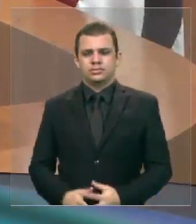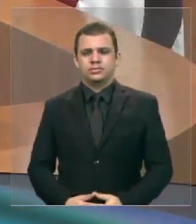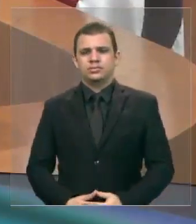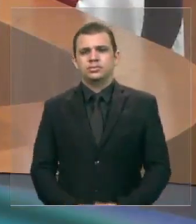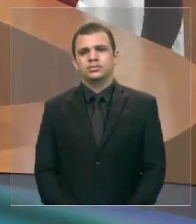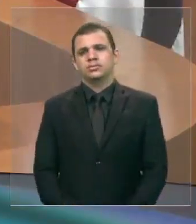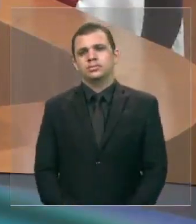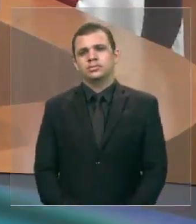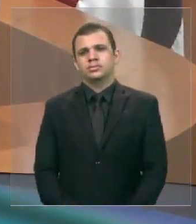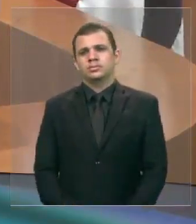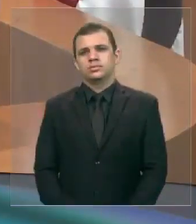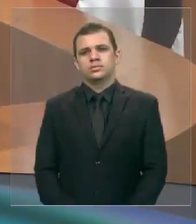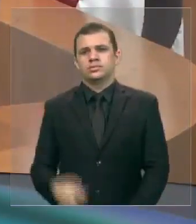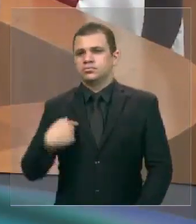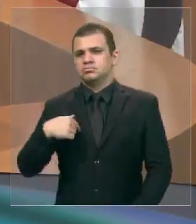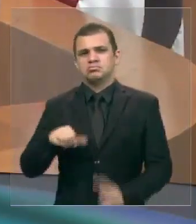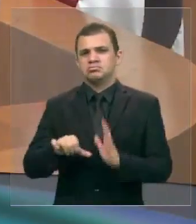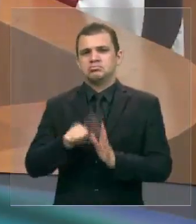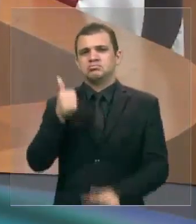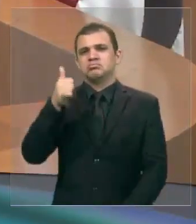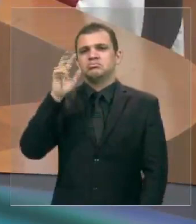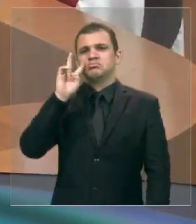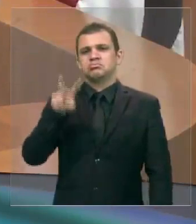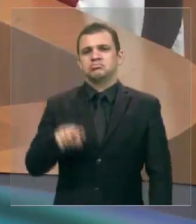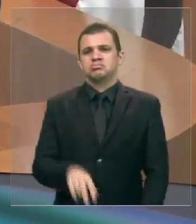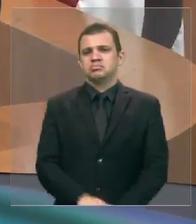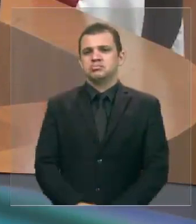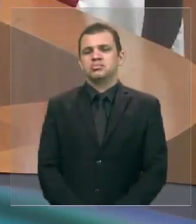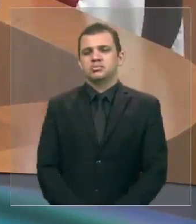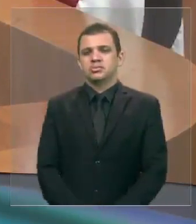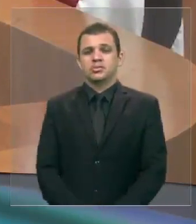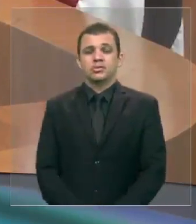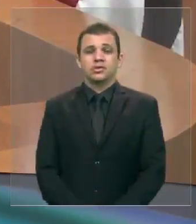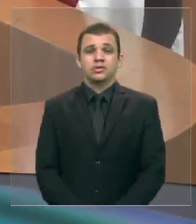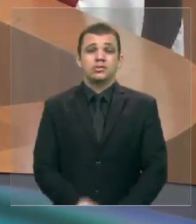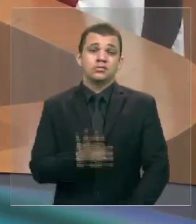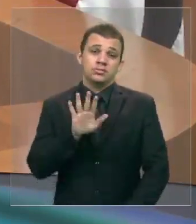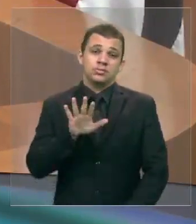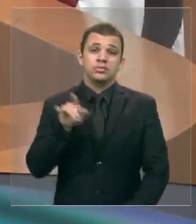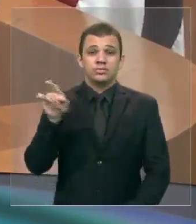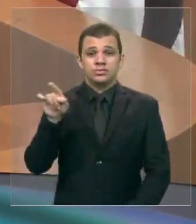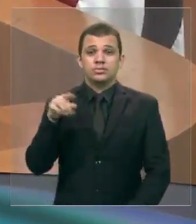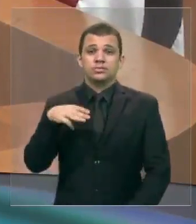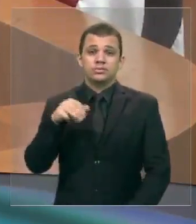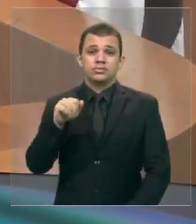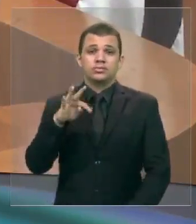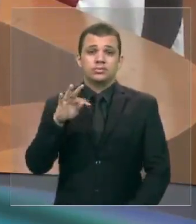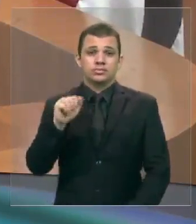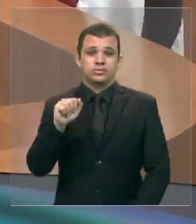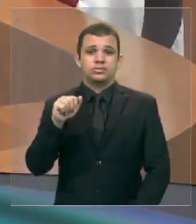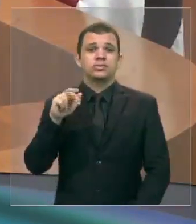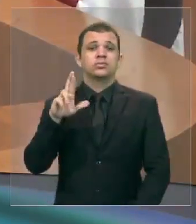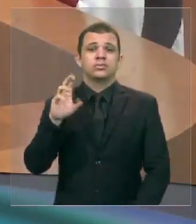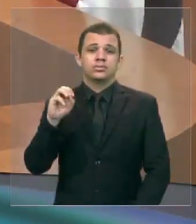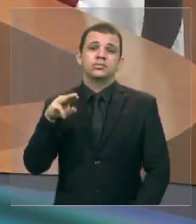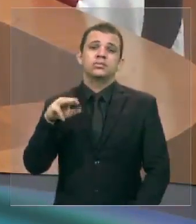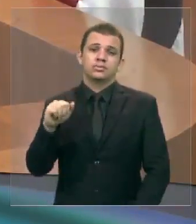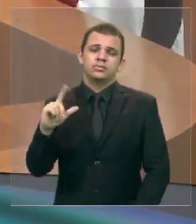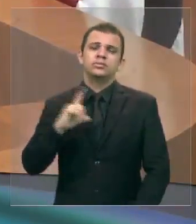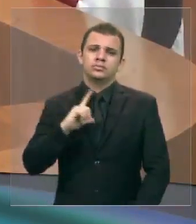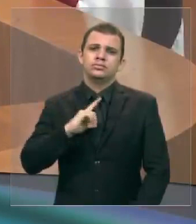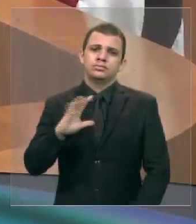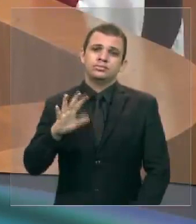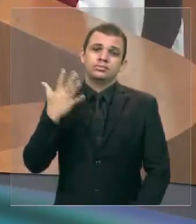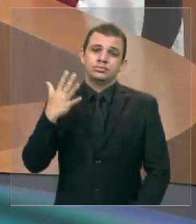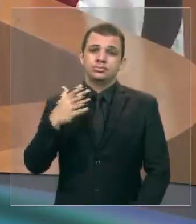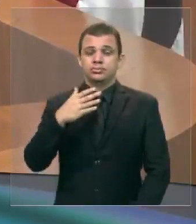Eu nunca tinha visto isso, mas Mata Roma está acontecendo. A federação, juntamente com a Secretaria